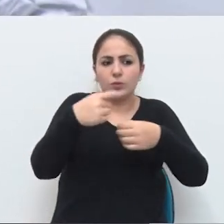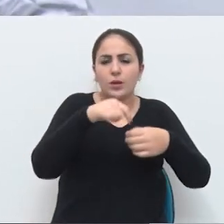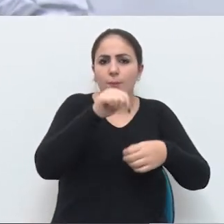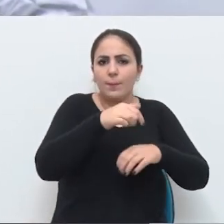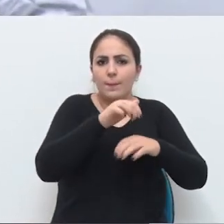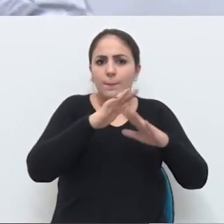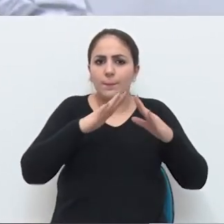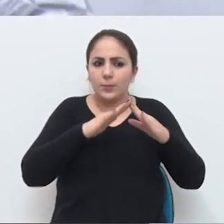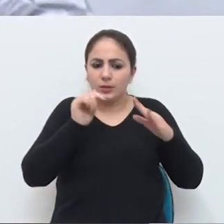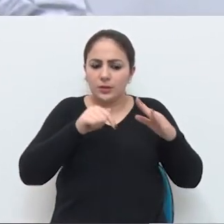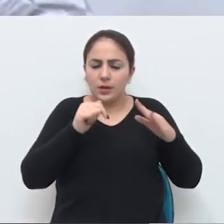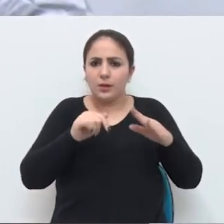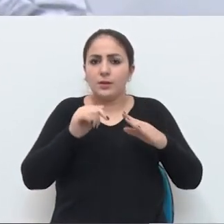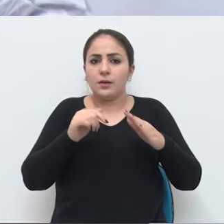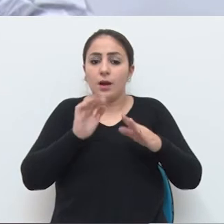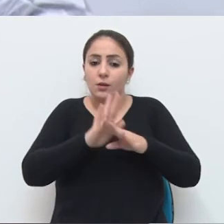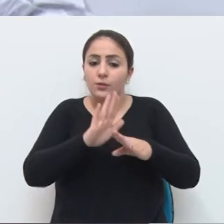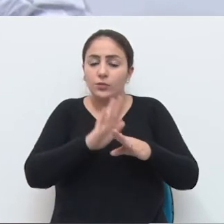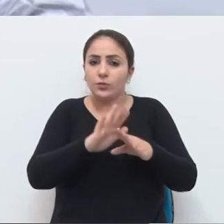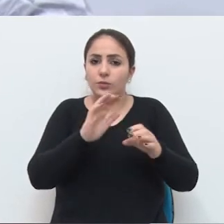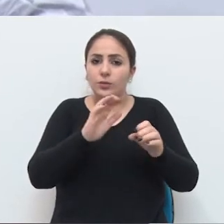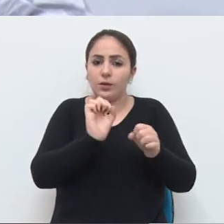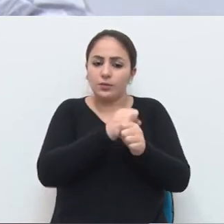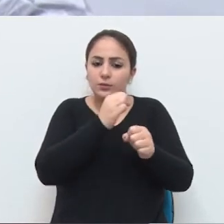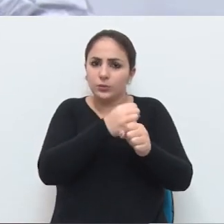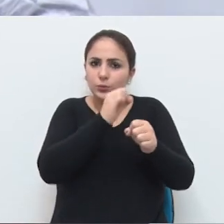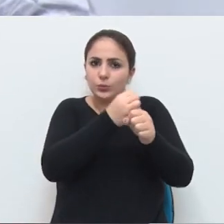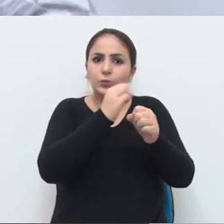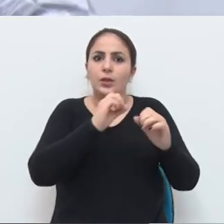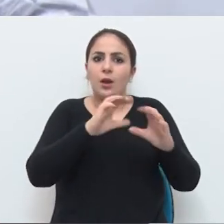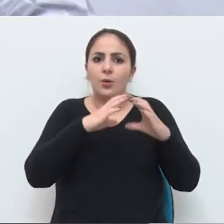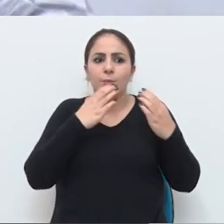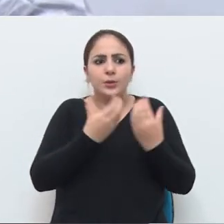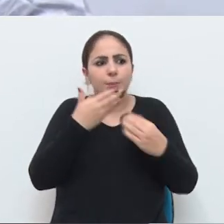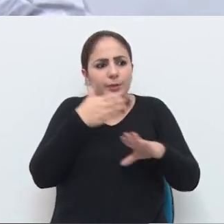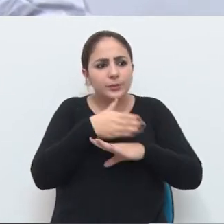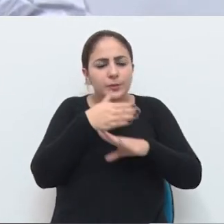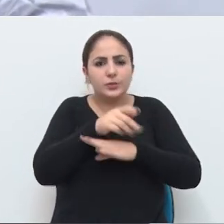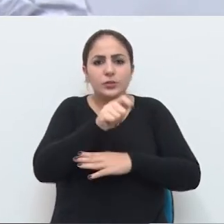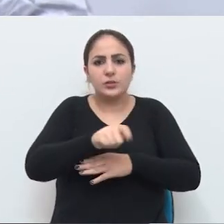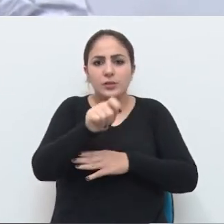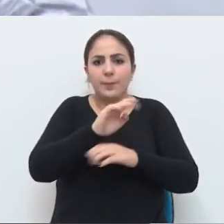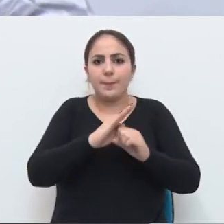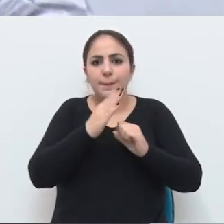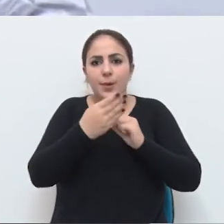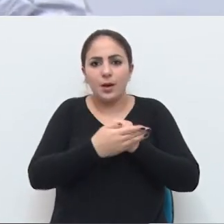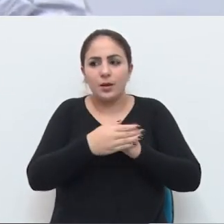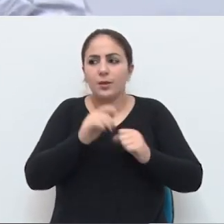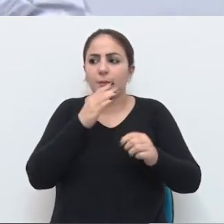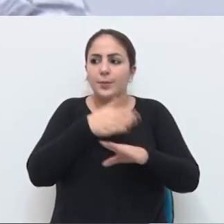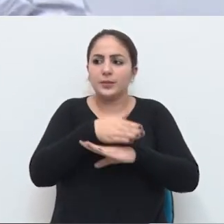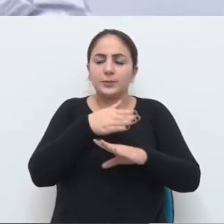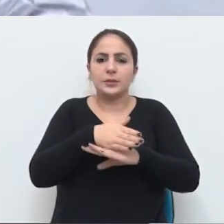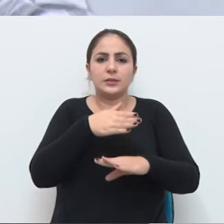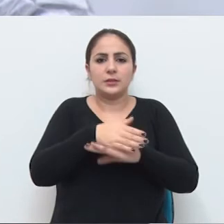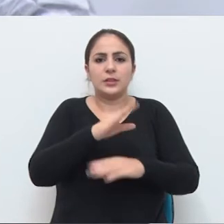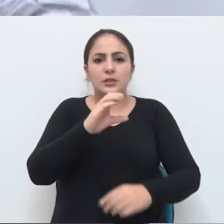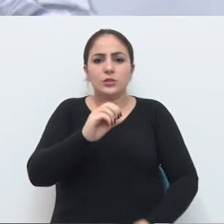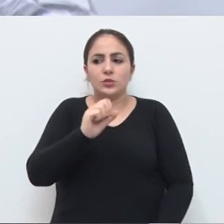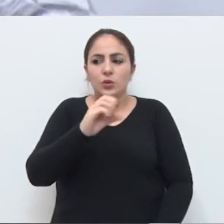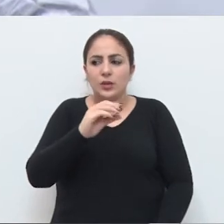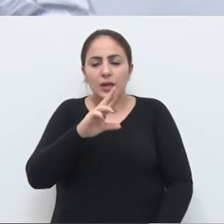morar na Santa Marta, ajudar a construir aquela comunidade, participando da Associação de Bairro, participando da Socreb,